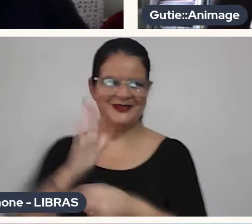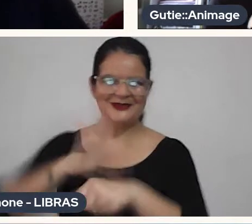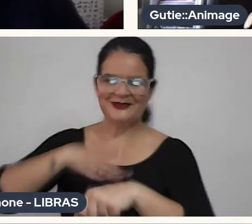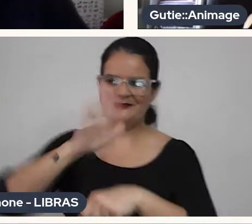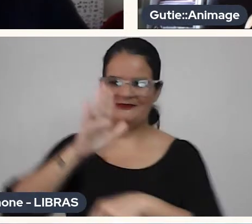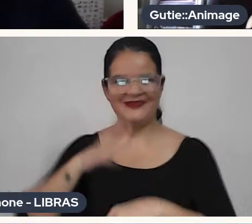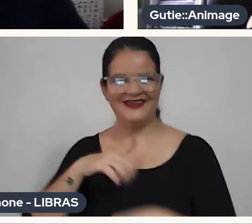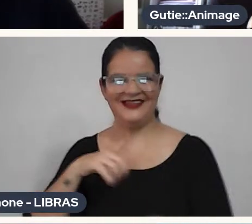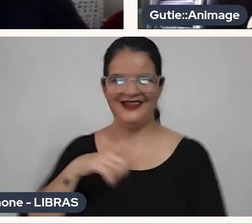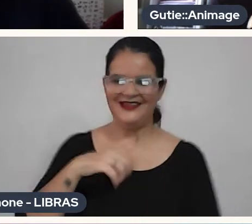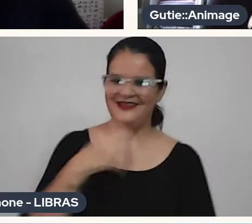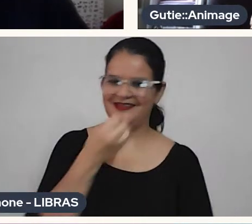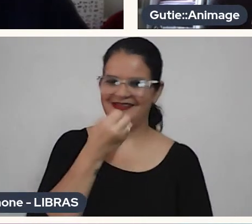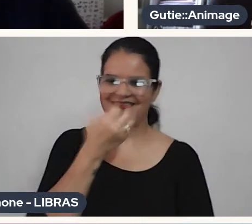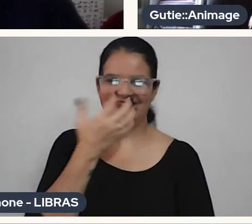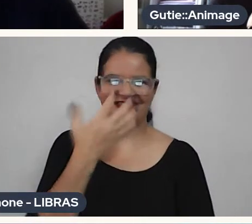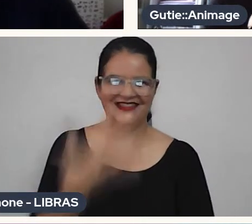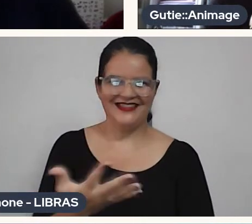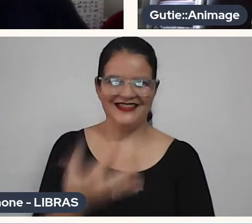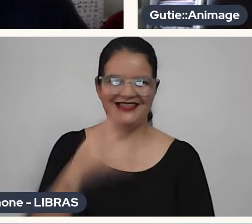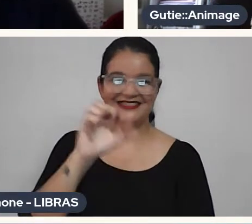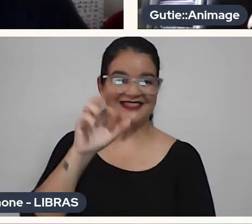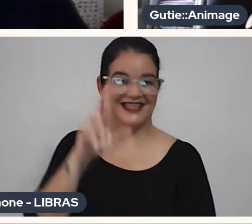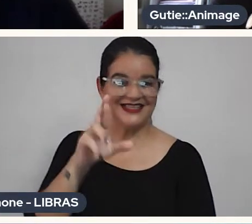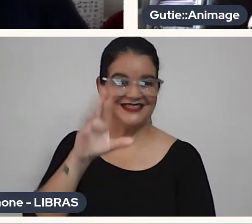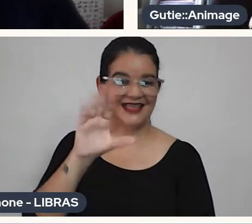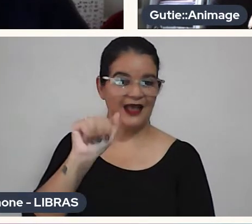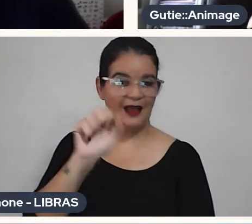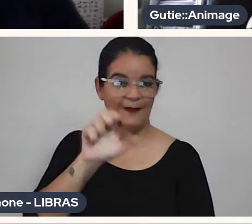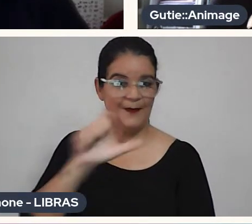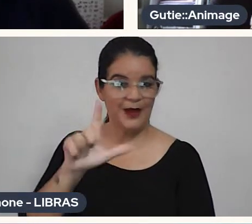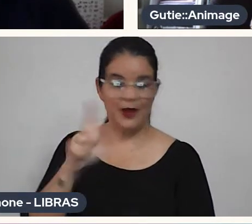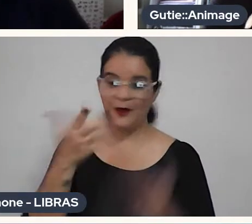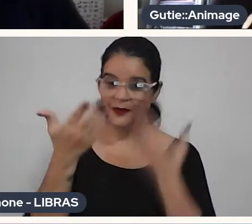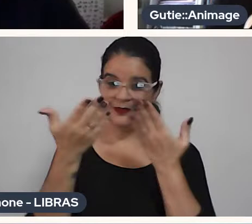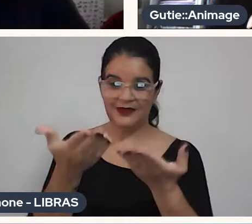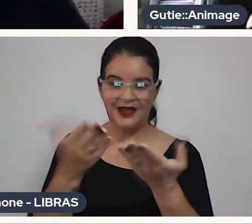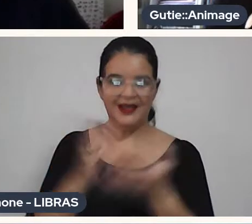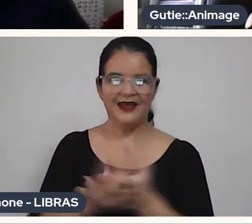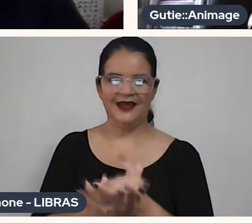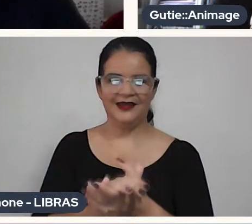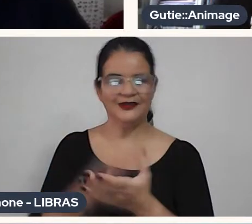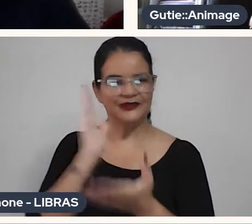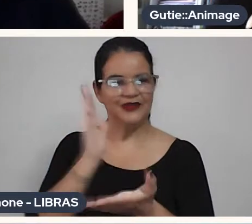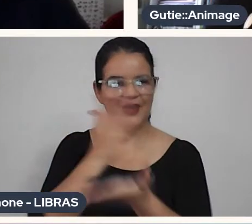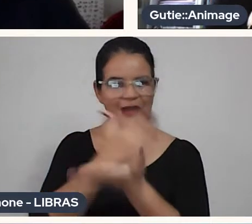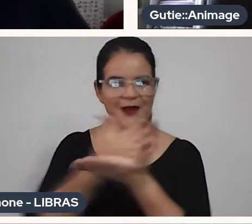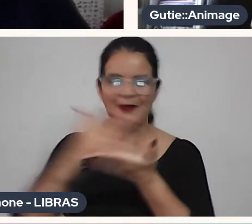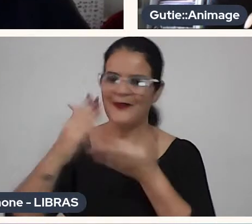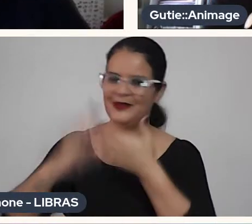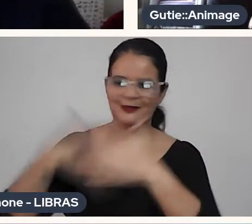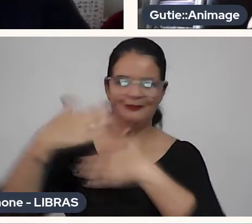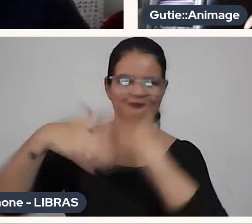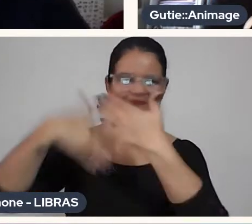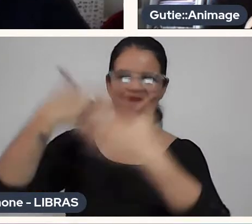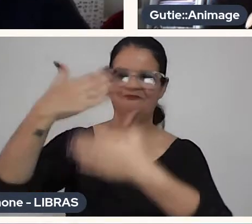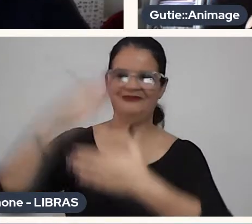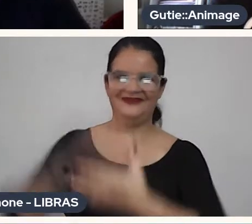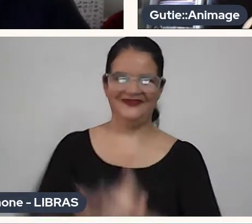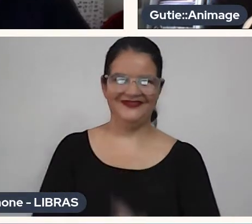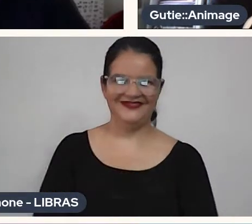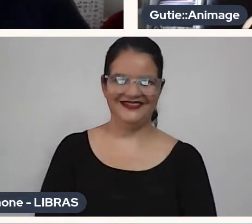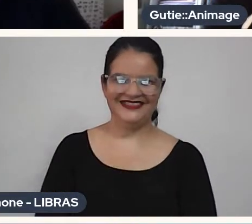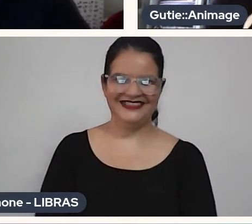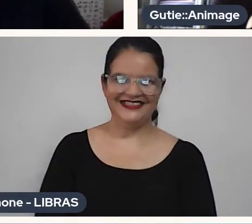quentíssimo César Cabral, que está aí com o Bob Cusco, já começando a decolar, já está